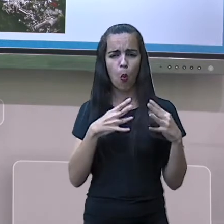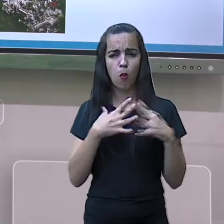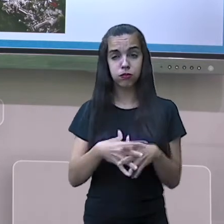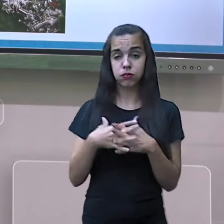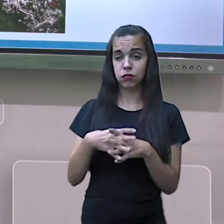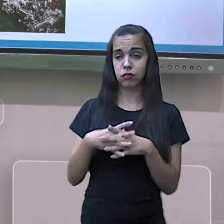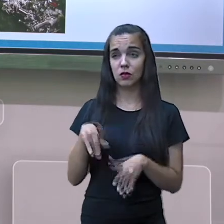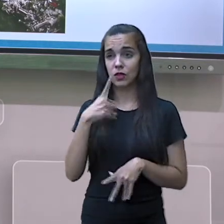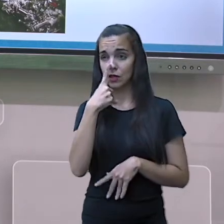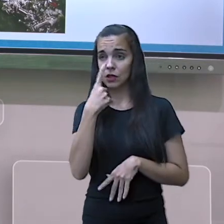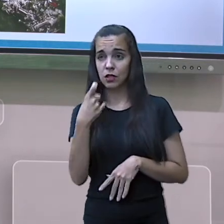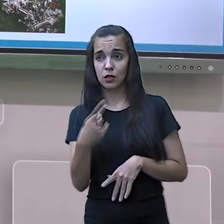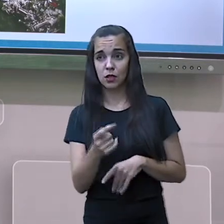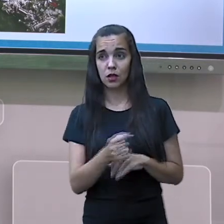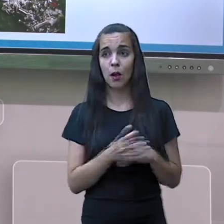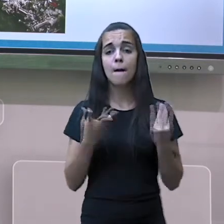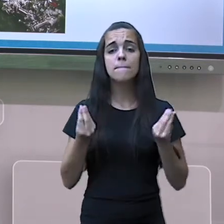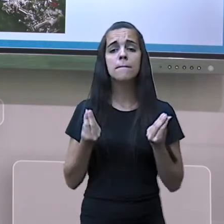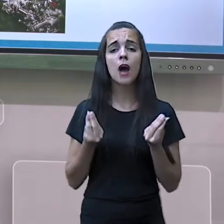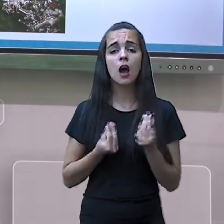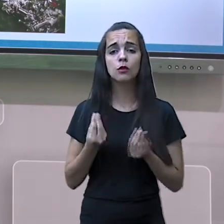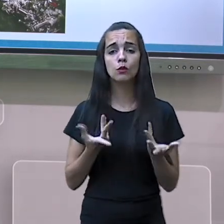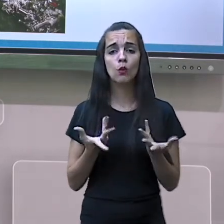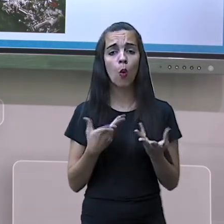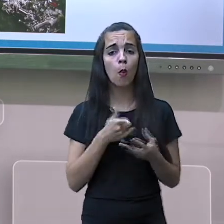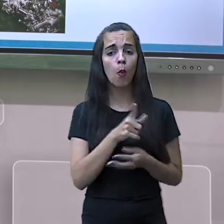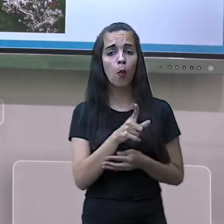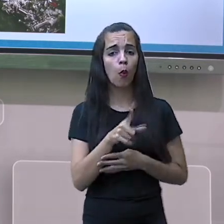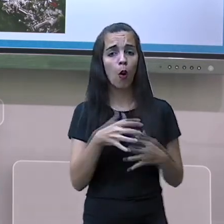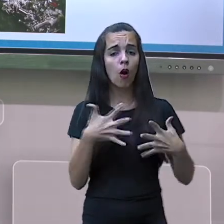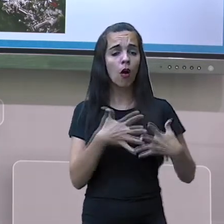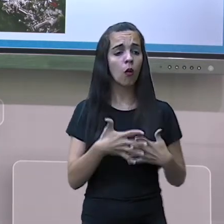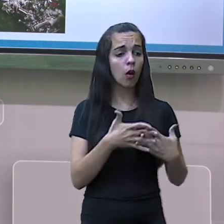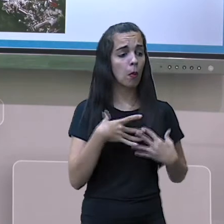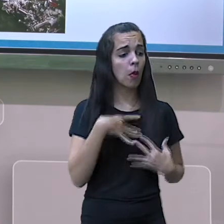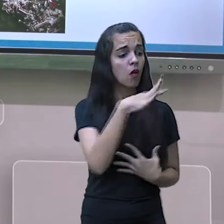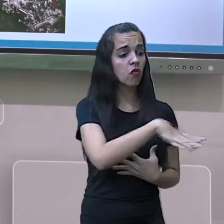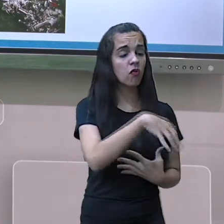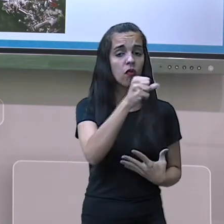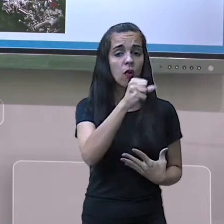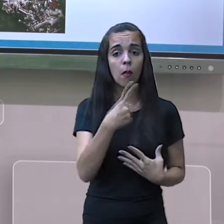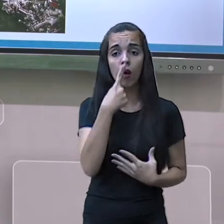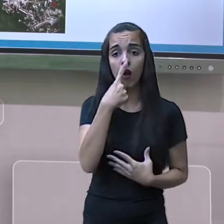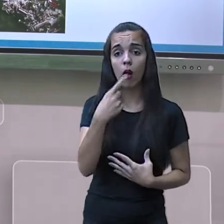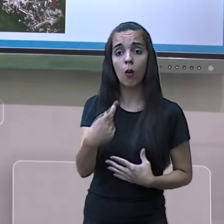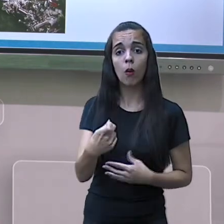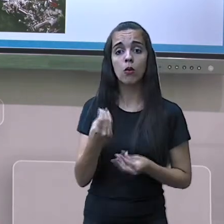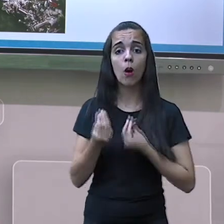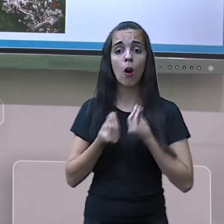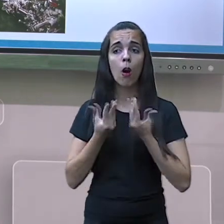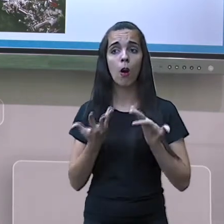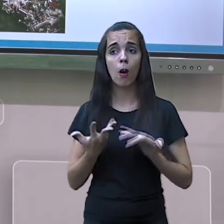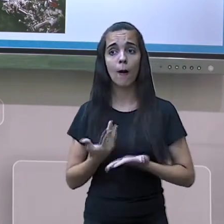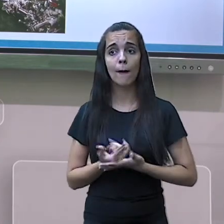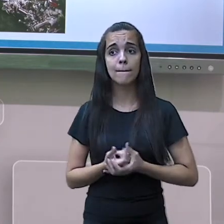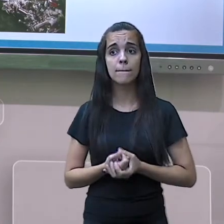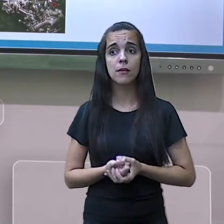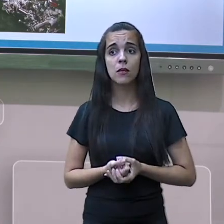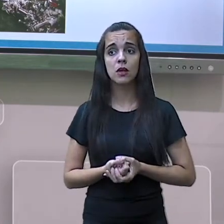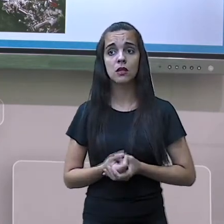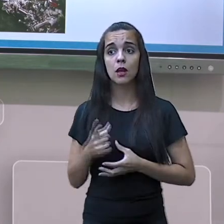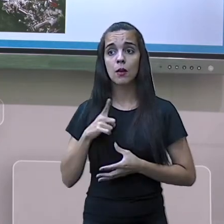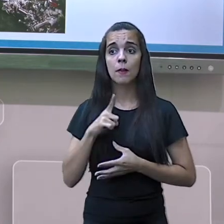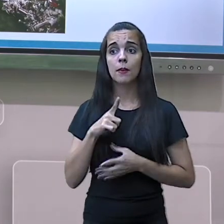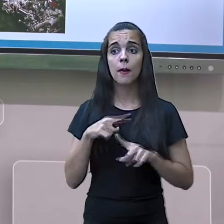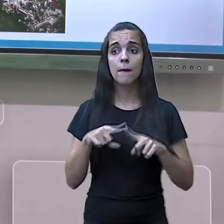como que o caminhão vai passar para estar coletando o lixo. Aí as pessoas jogam os lixos nas encostas. O que que eles